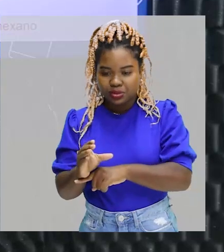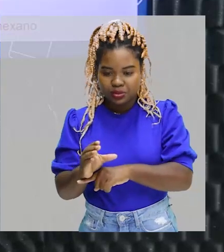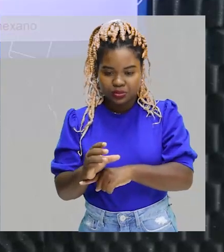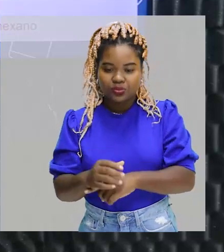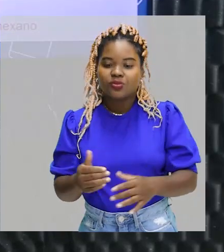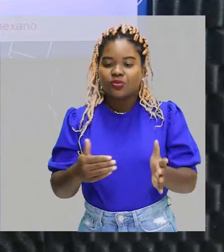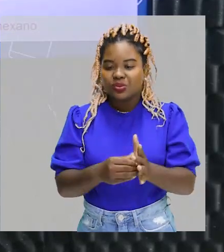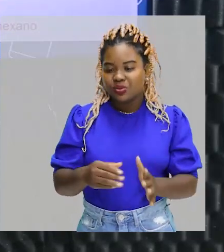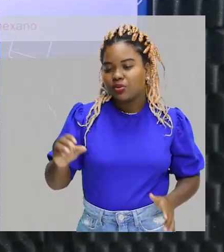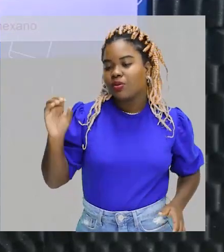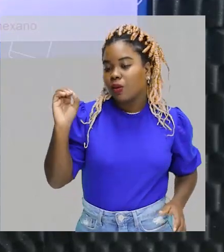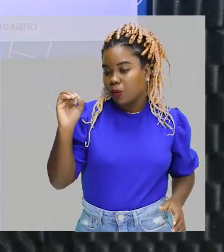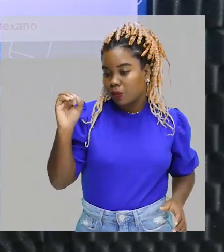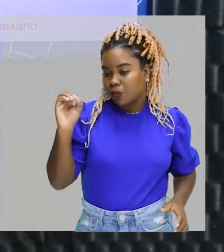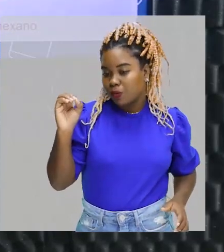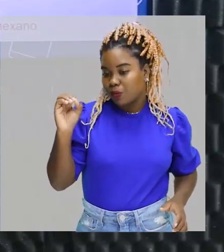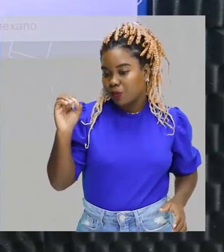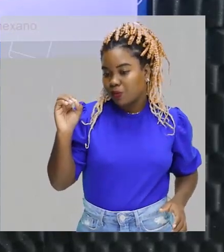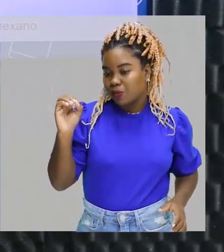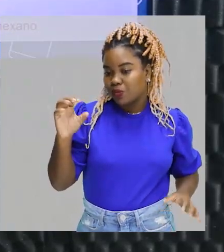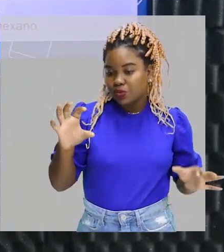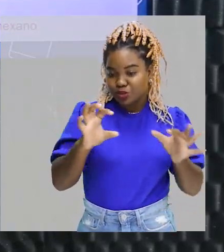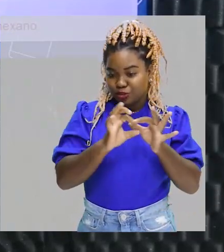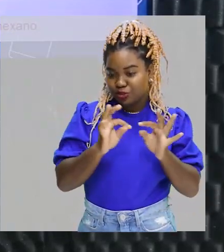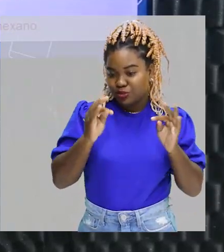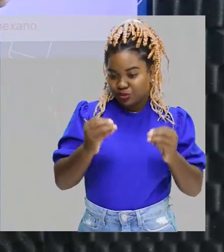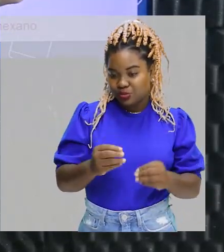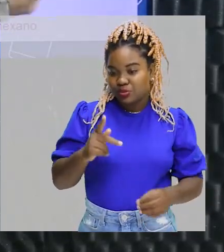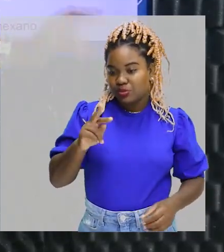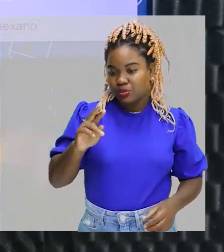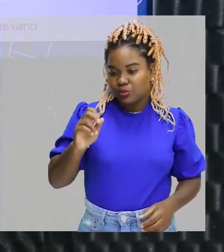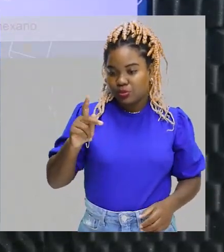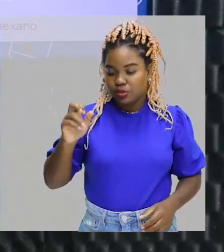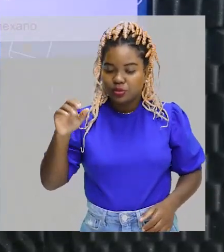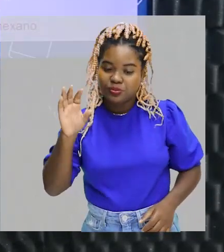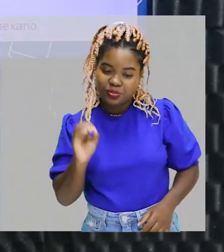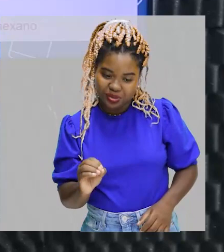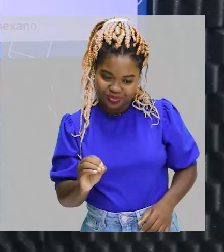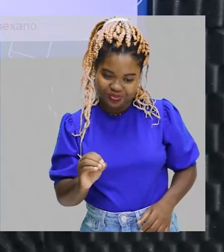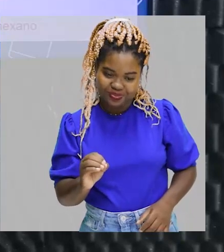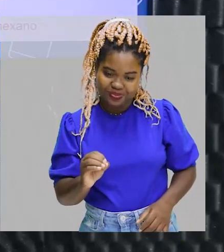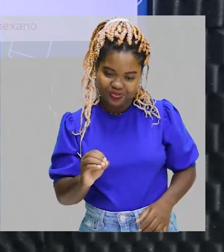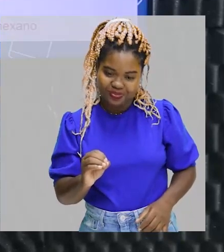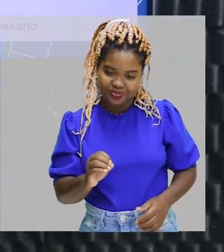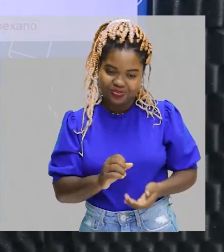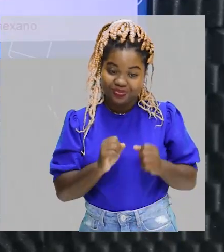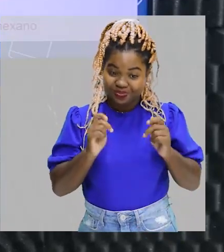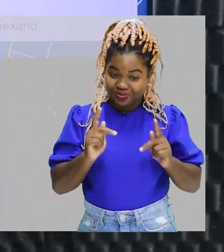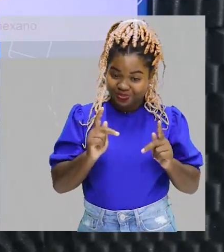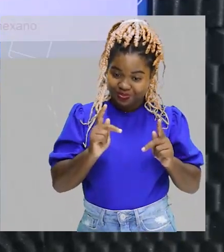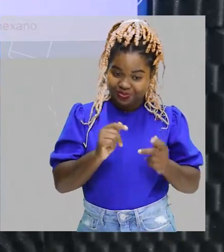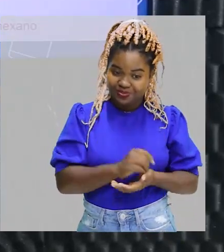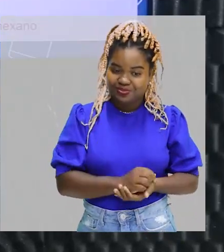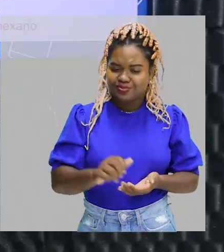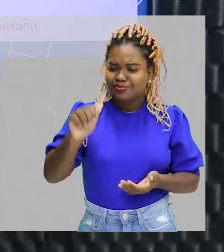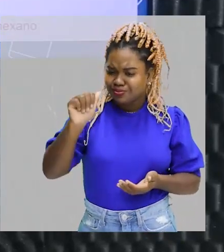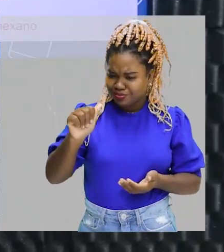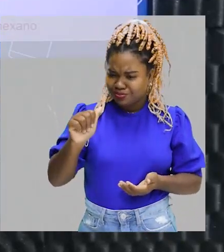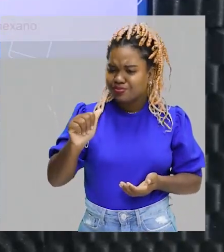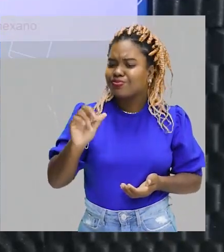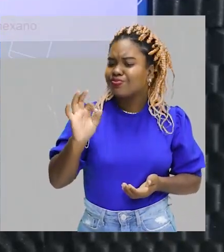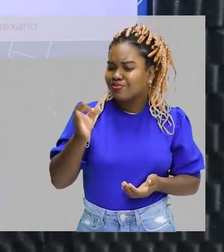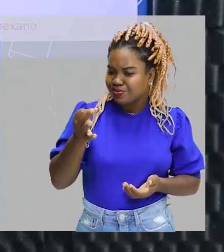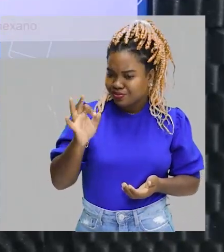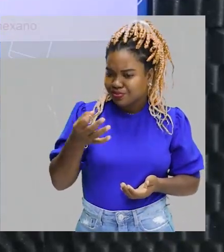eu vou ter a terminação O. Juntando, eu vou ter o nome PROPANO, o